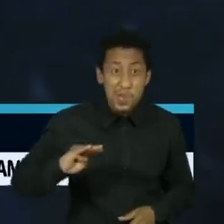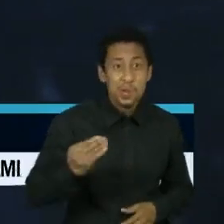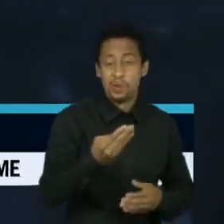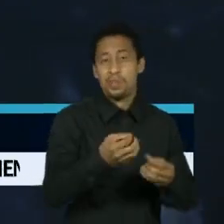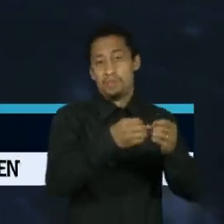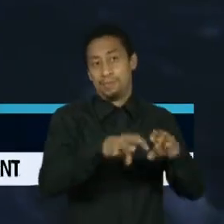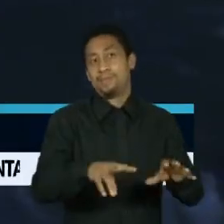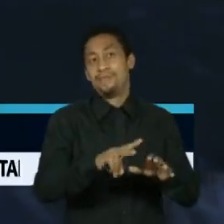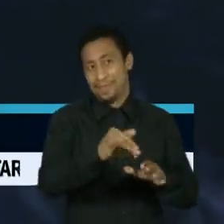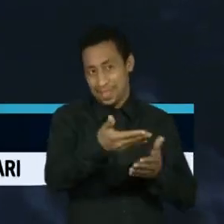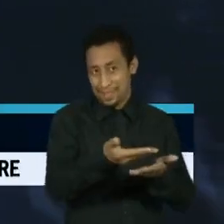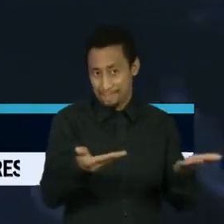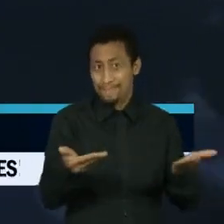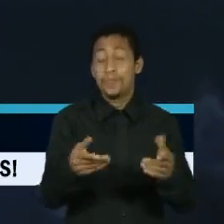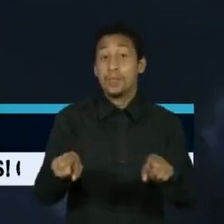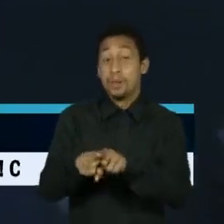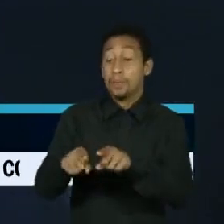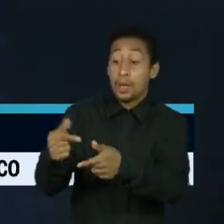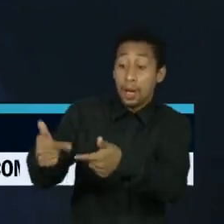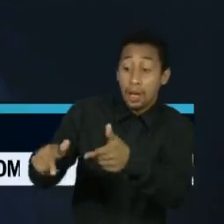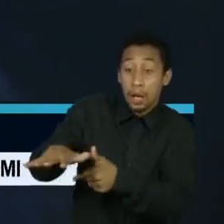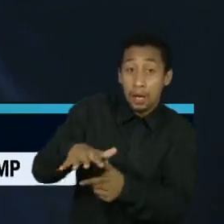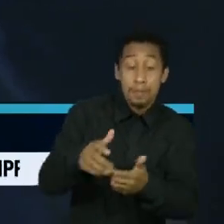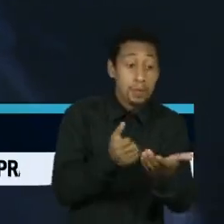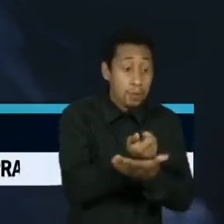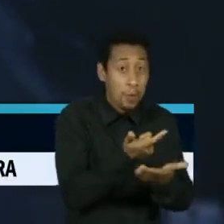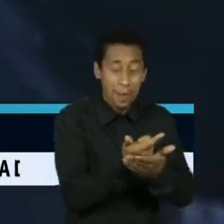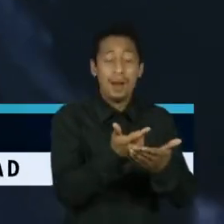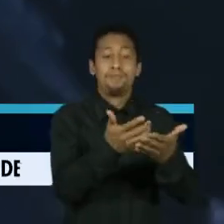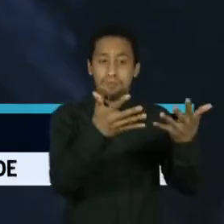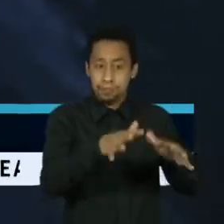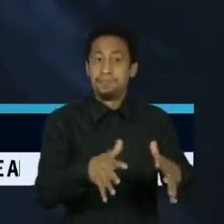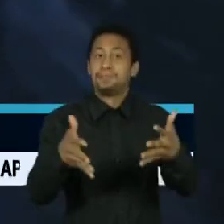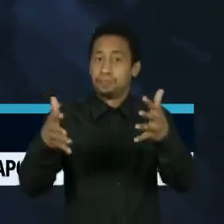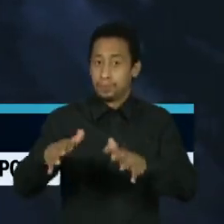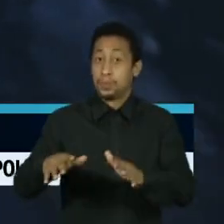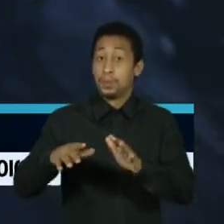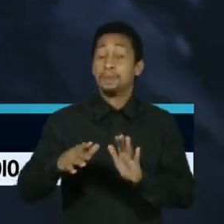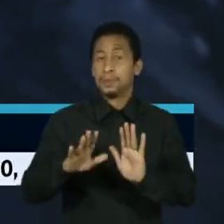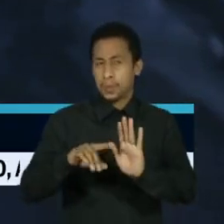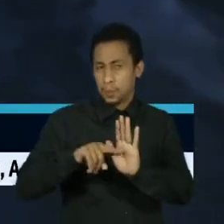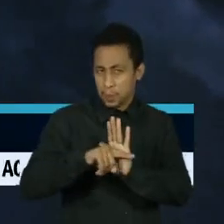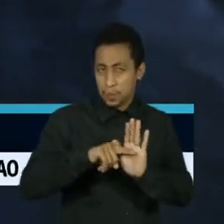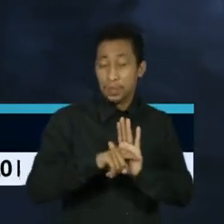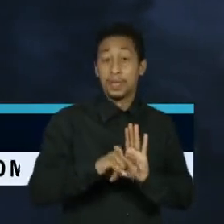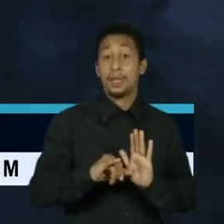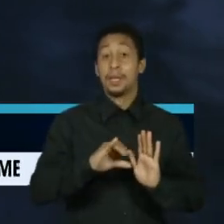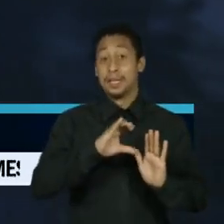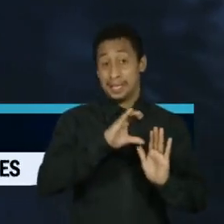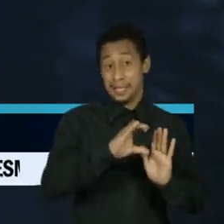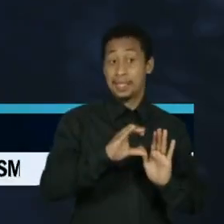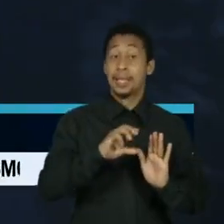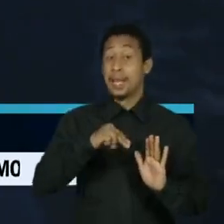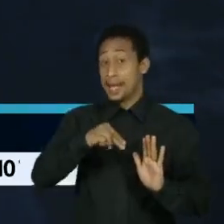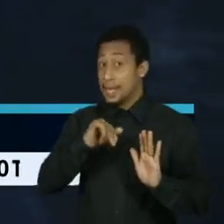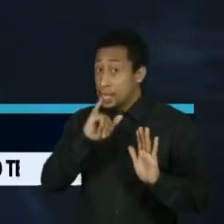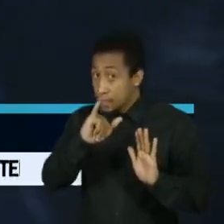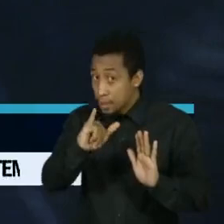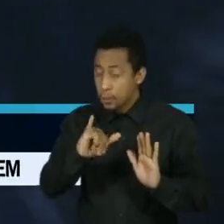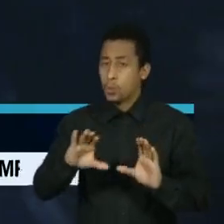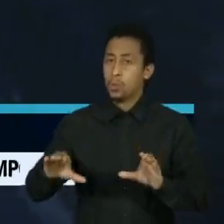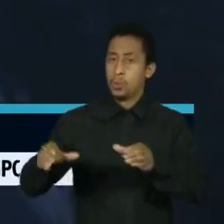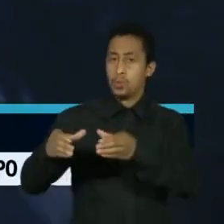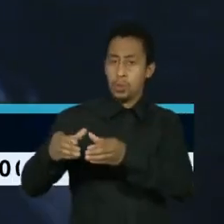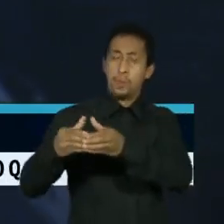também devem ser fortes sobre o emprego e o consumo, de acordo com um estudo da CNI, a confederação que